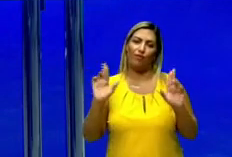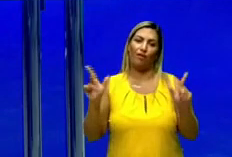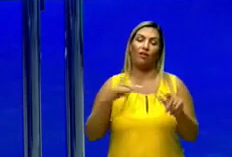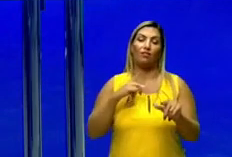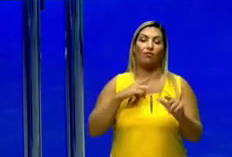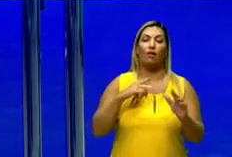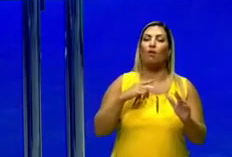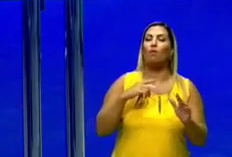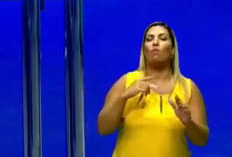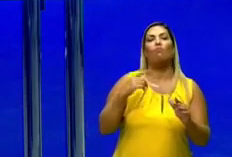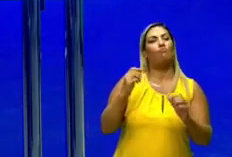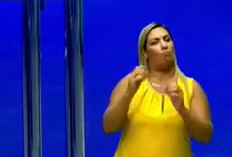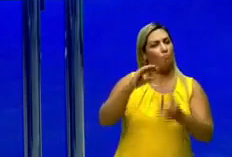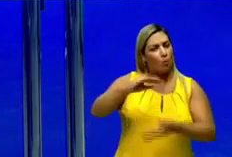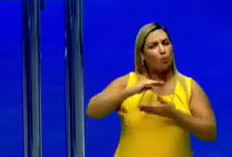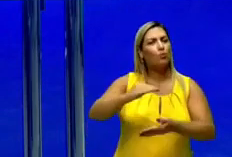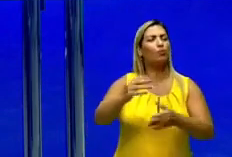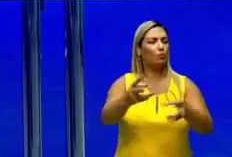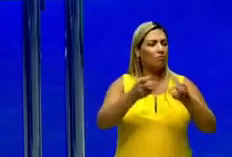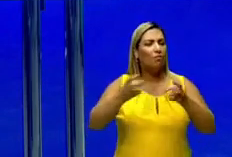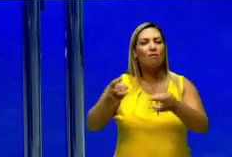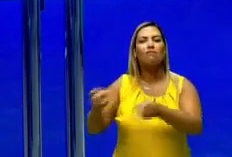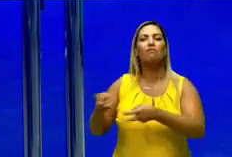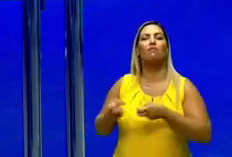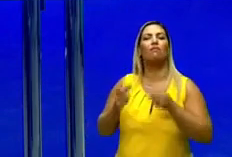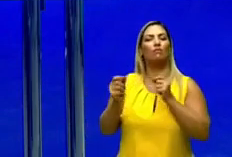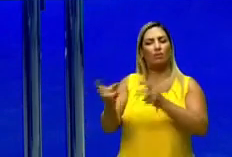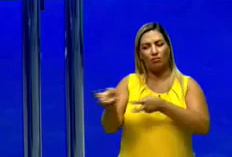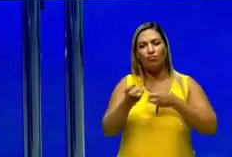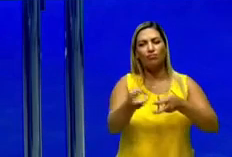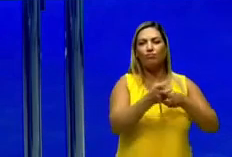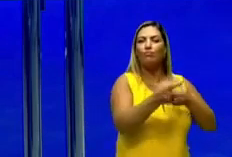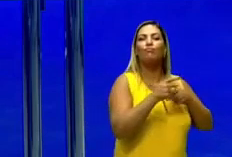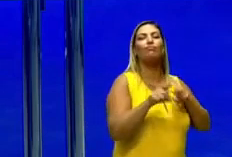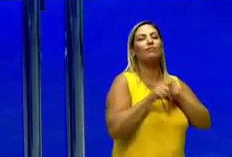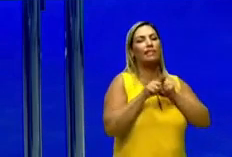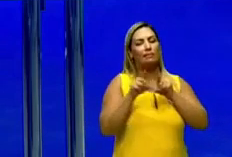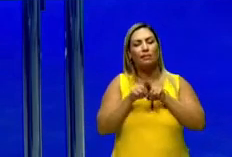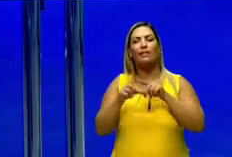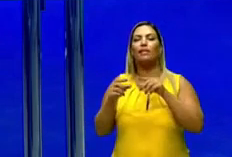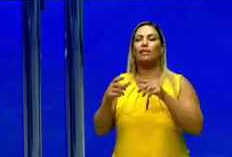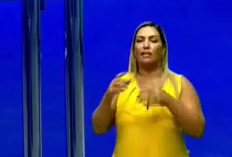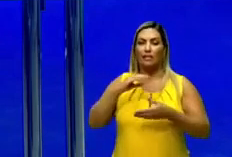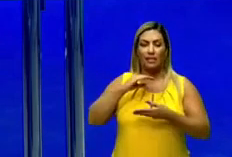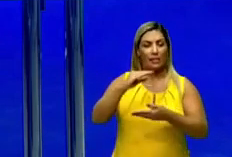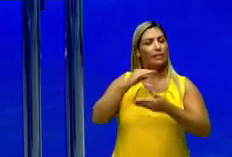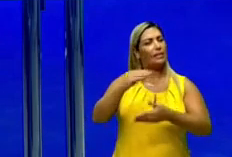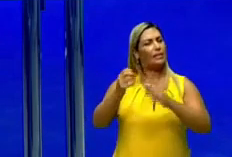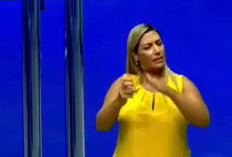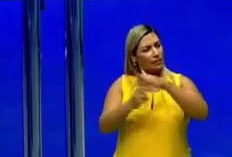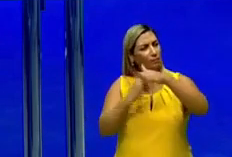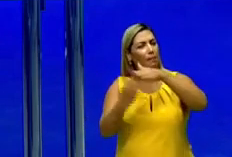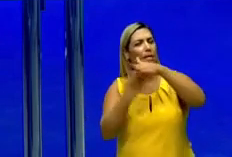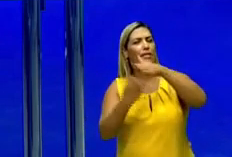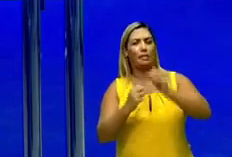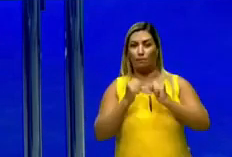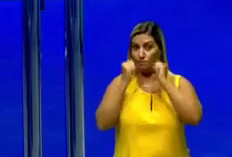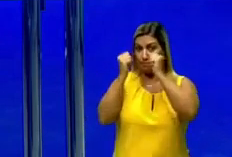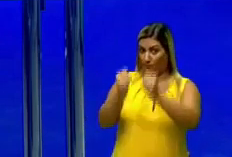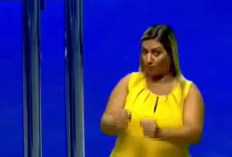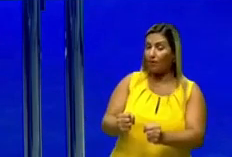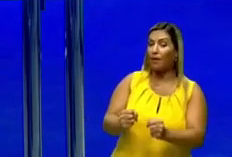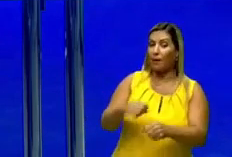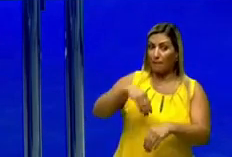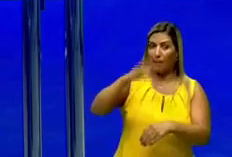alta produtividade, a alta exploração. Então essas empresas produzindo mais, explorando mais, se tornarão mais poderosas, se